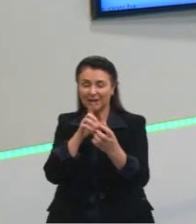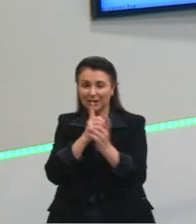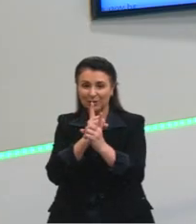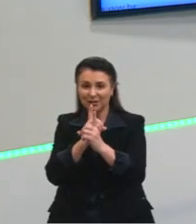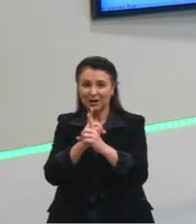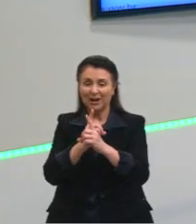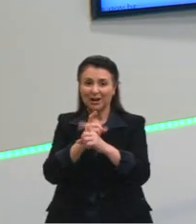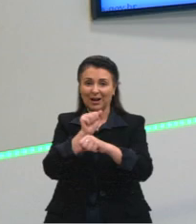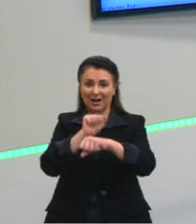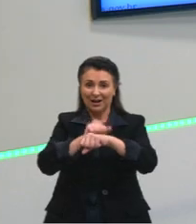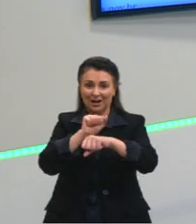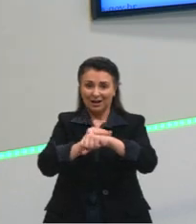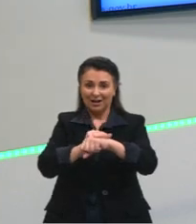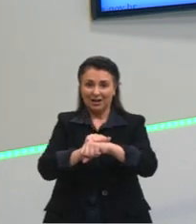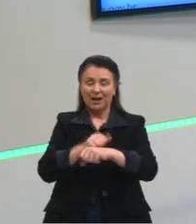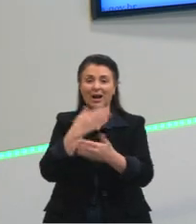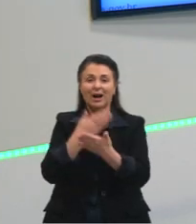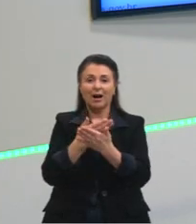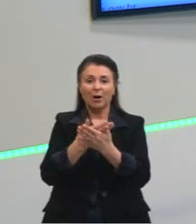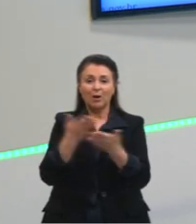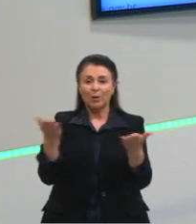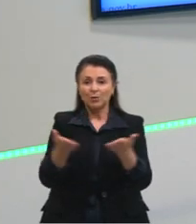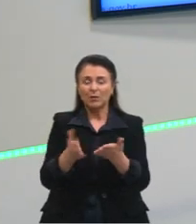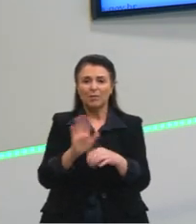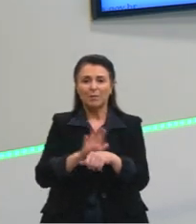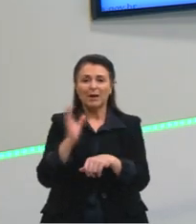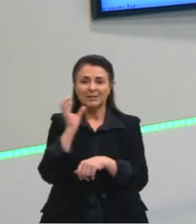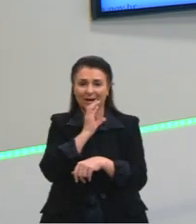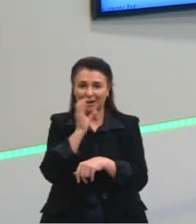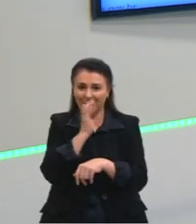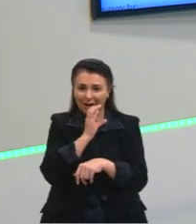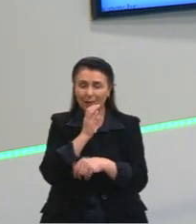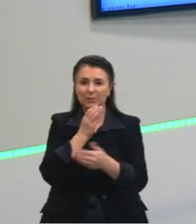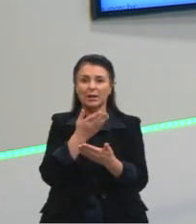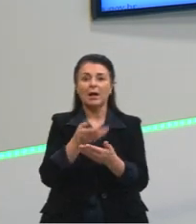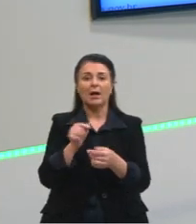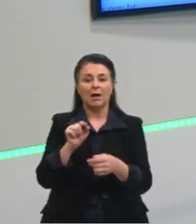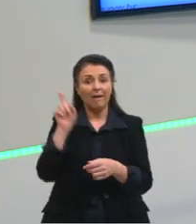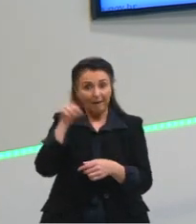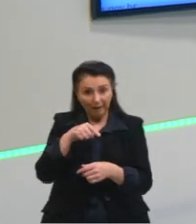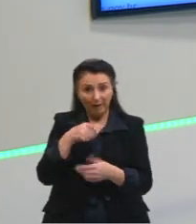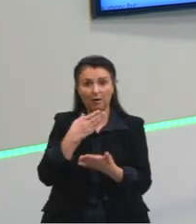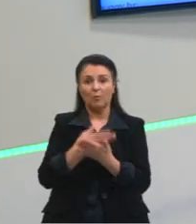foi mais rapidinha, certo, Gunesada? Porque é uma aula bem rápida,